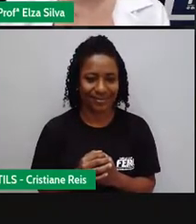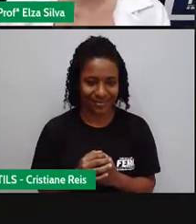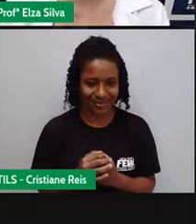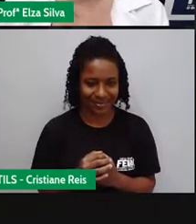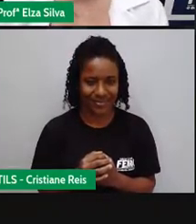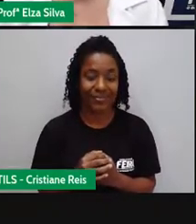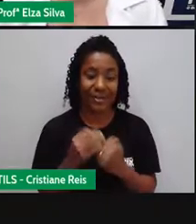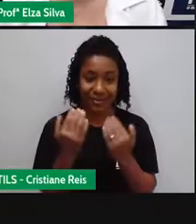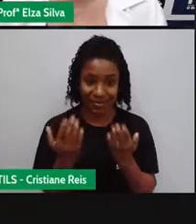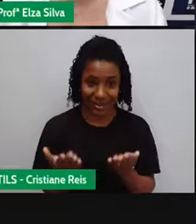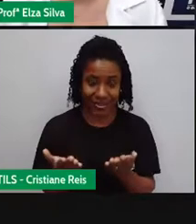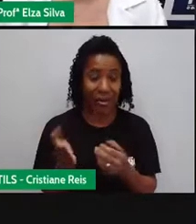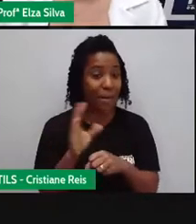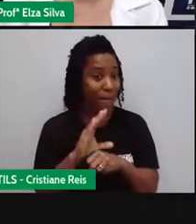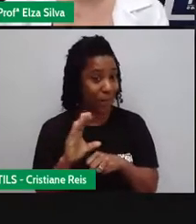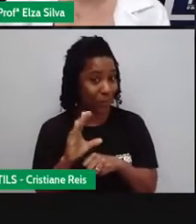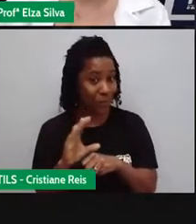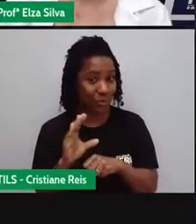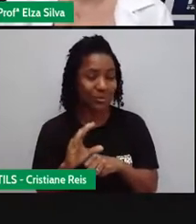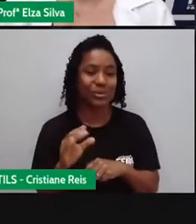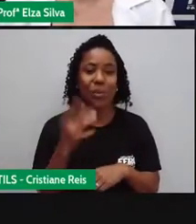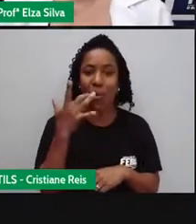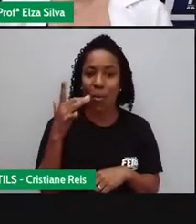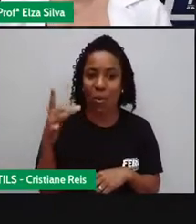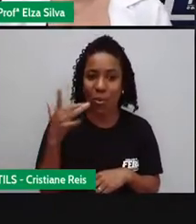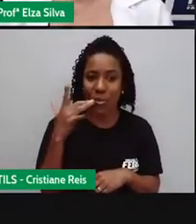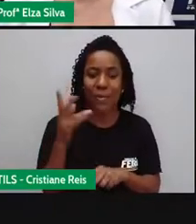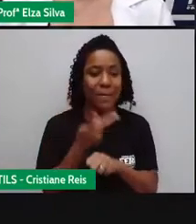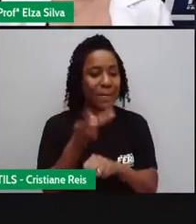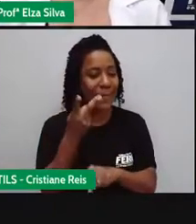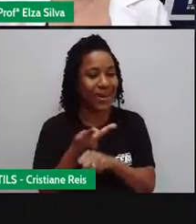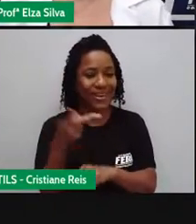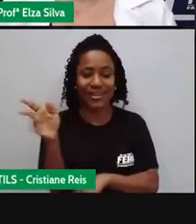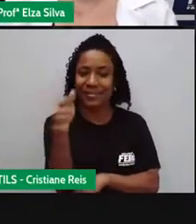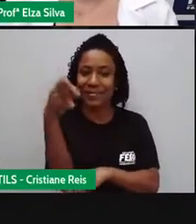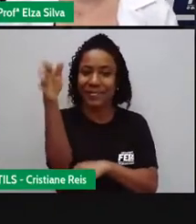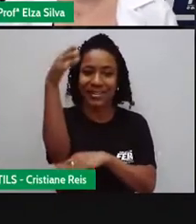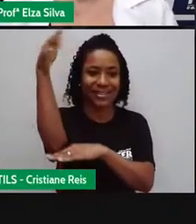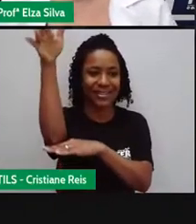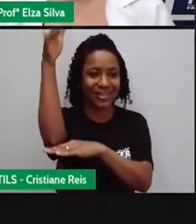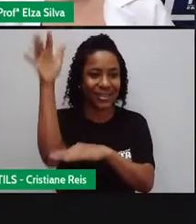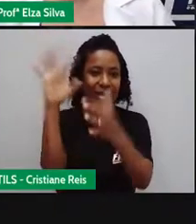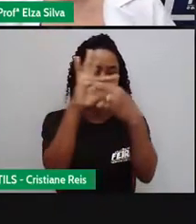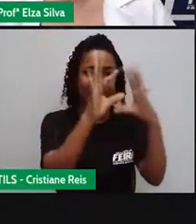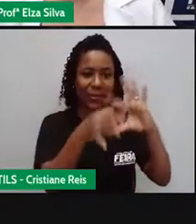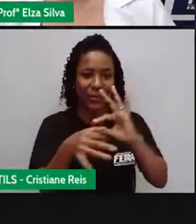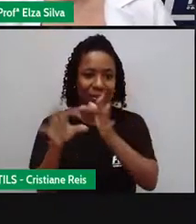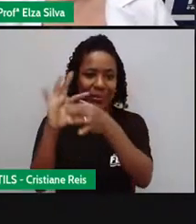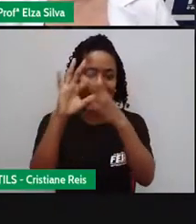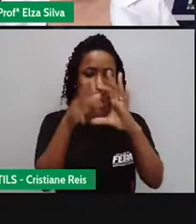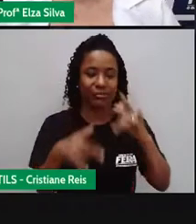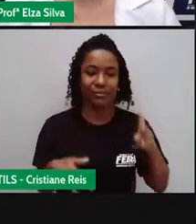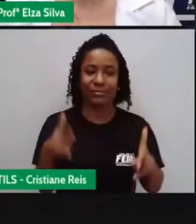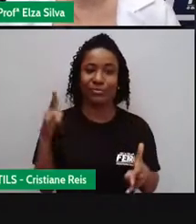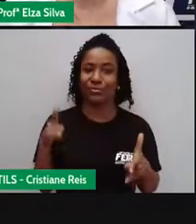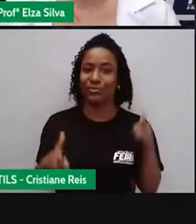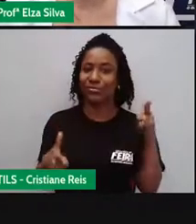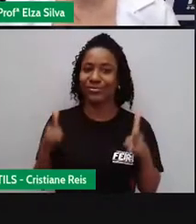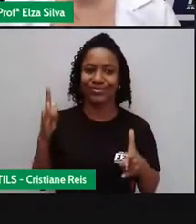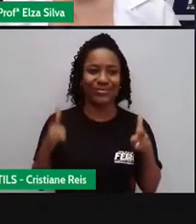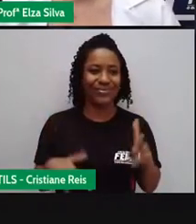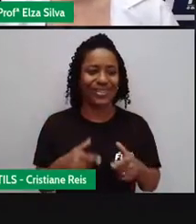Então bronze Ouro Prata Bandeiras Anéis Olímpicos Mascote Medalhas